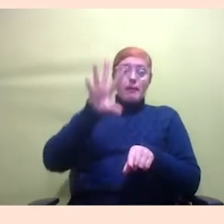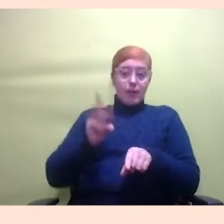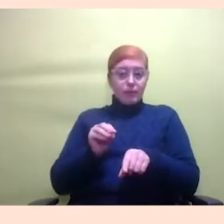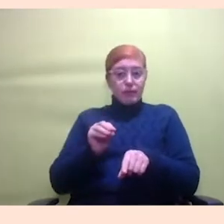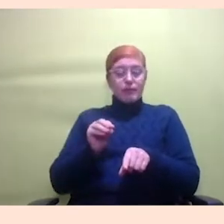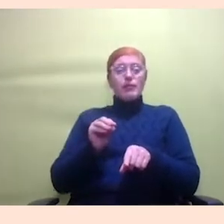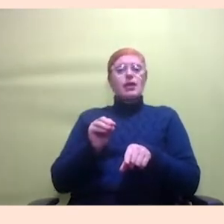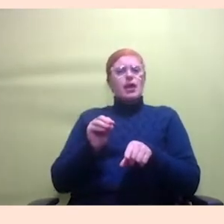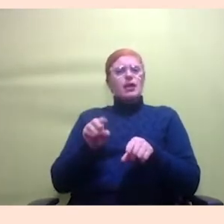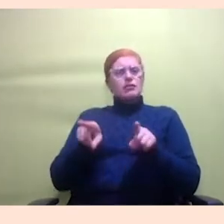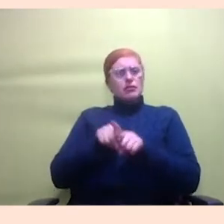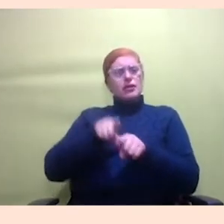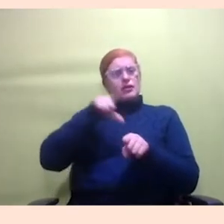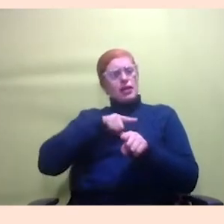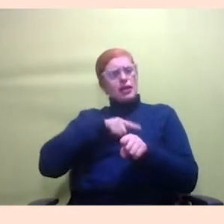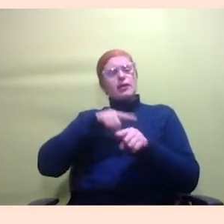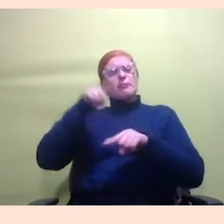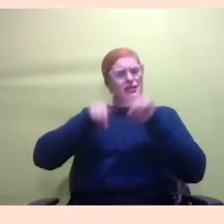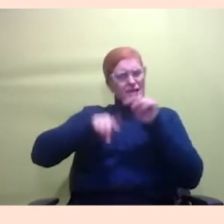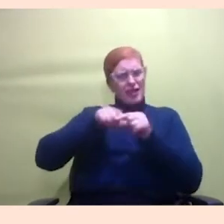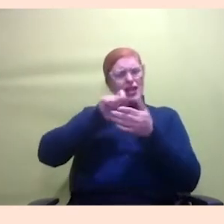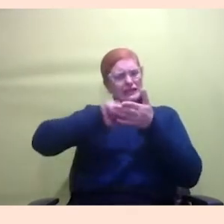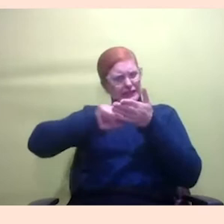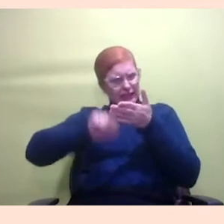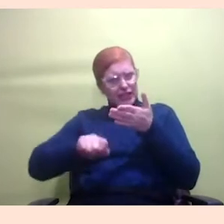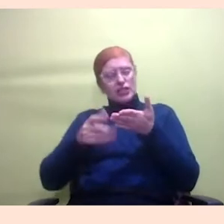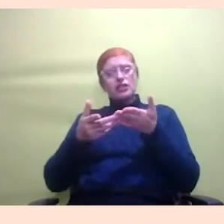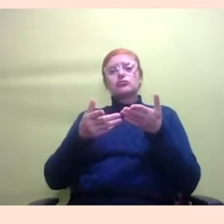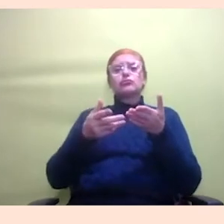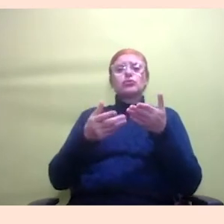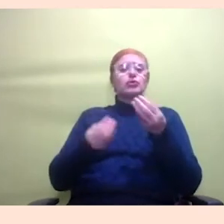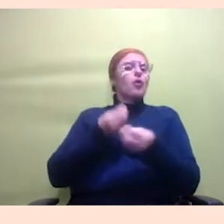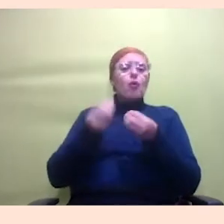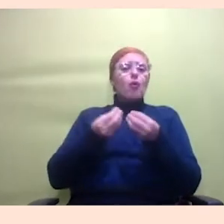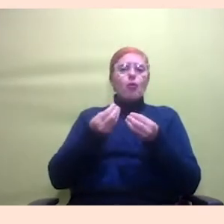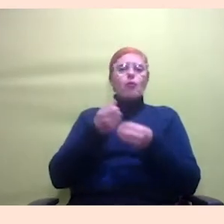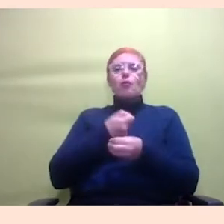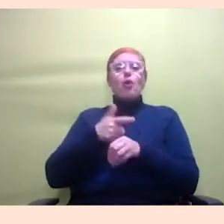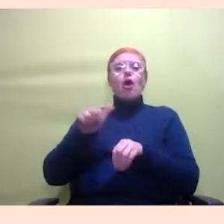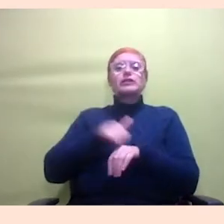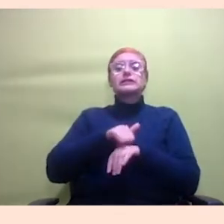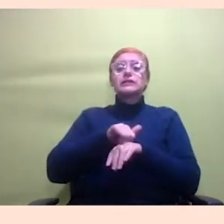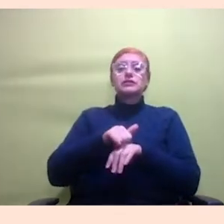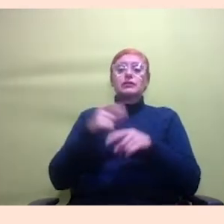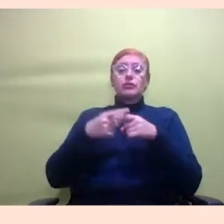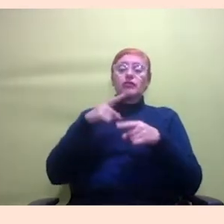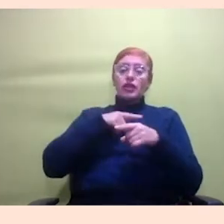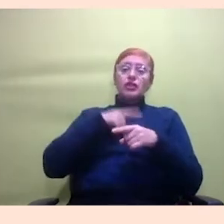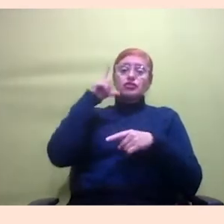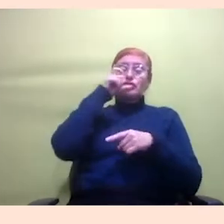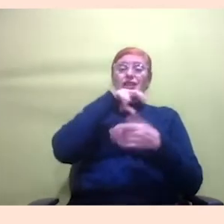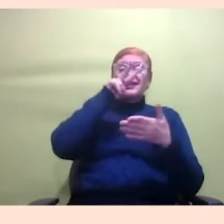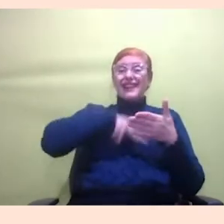material escrito tem muito vídeo e aí tem outra companheira que fala também no chat sobre essa dificuldade das pessoas de lerem se der a coisa